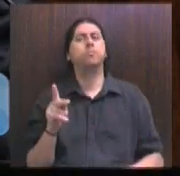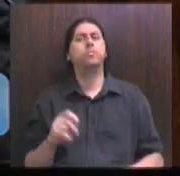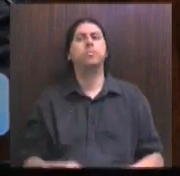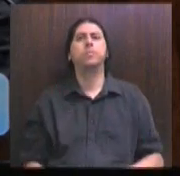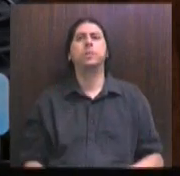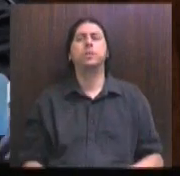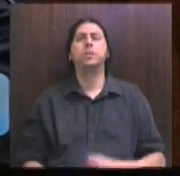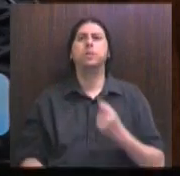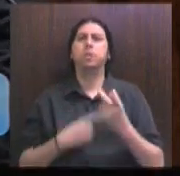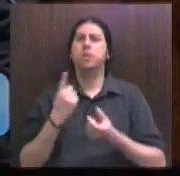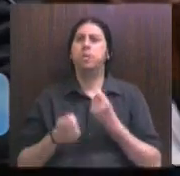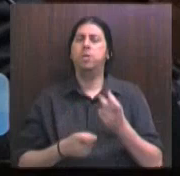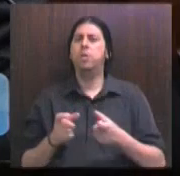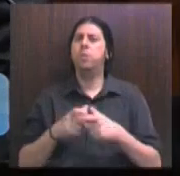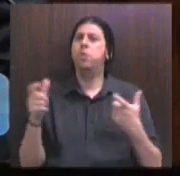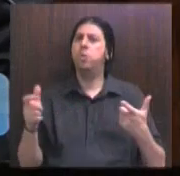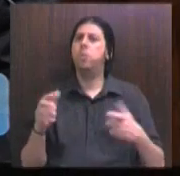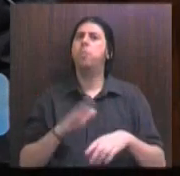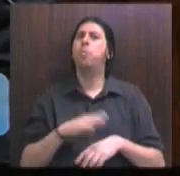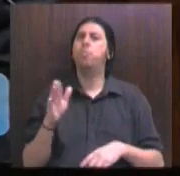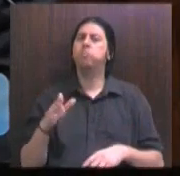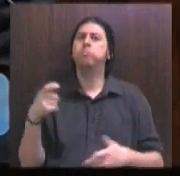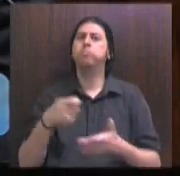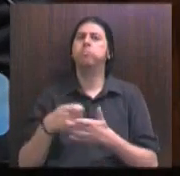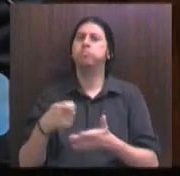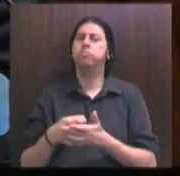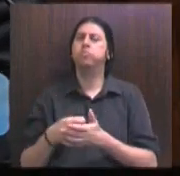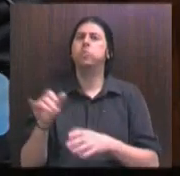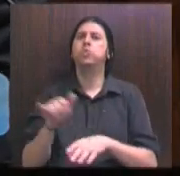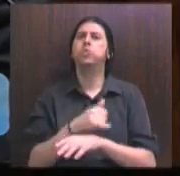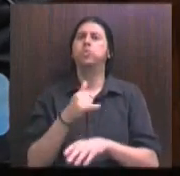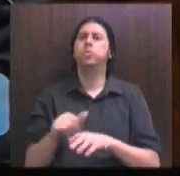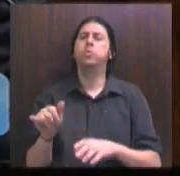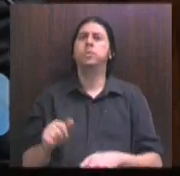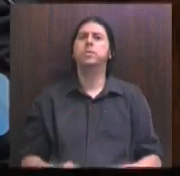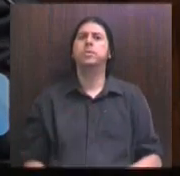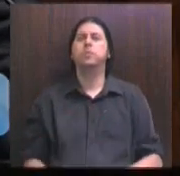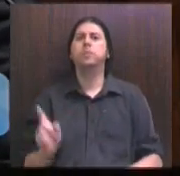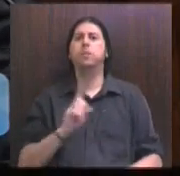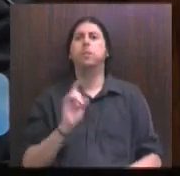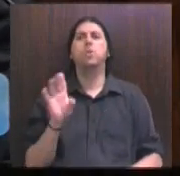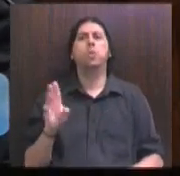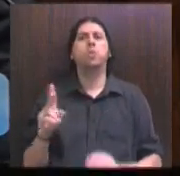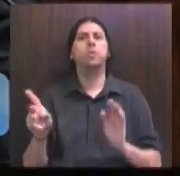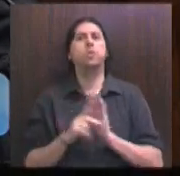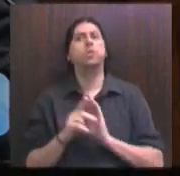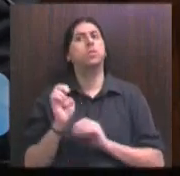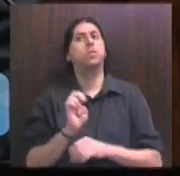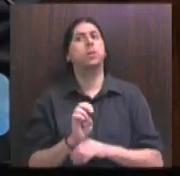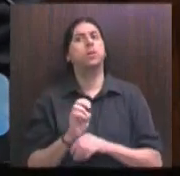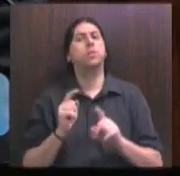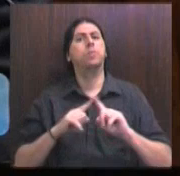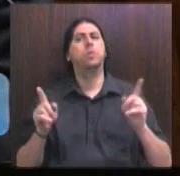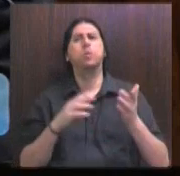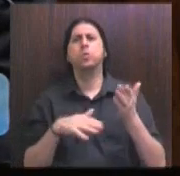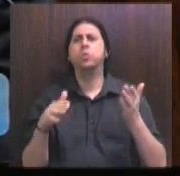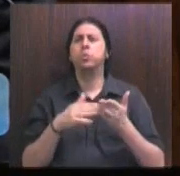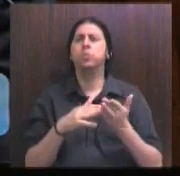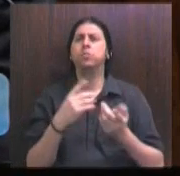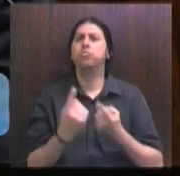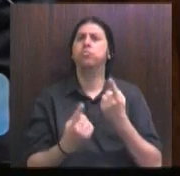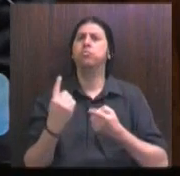cada vez aumentará mais a tentativa para que ele aconteça, não só do Estado, mas de tudo aquilo que é